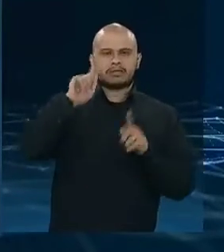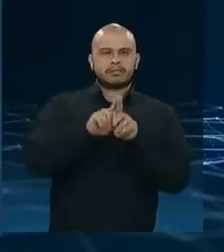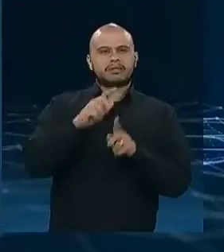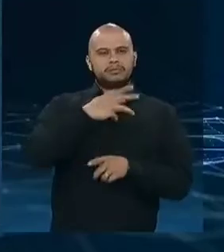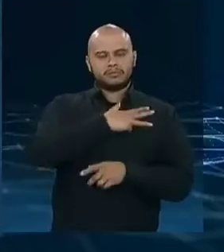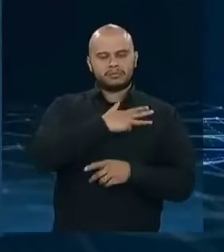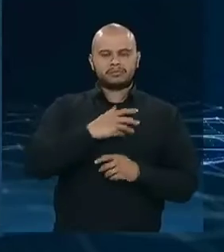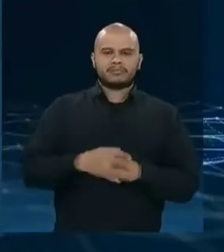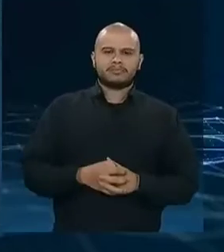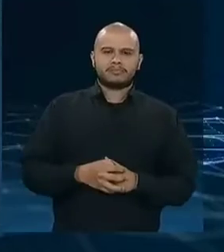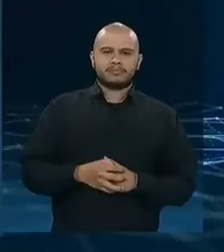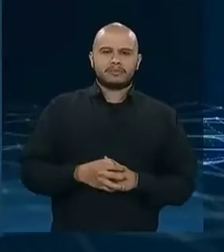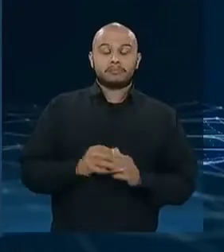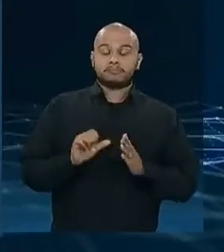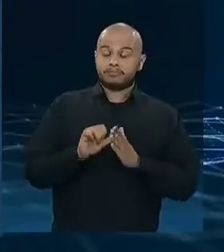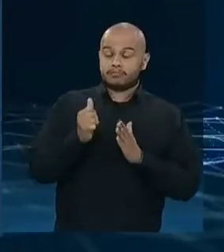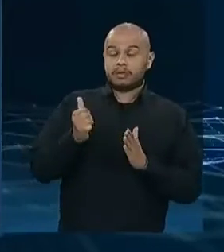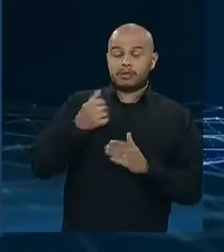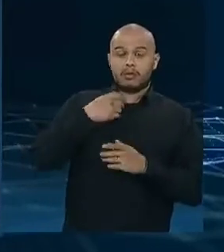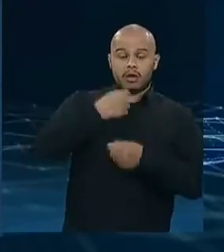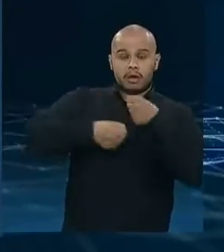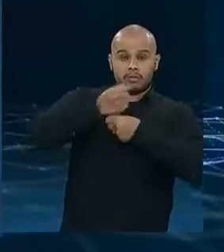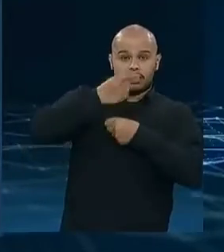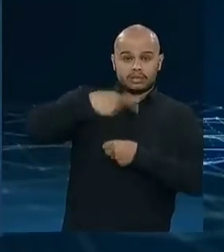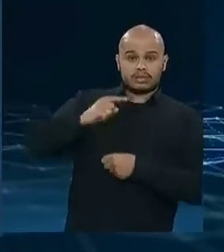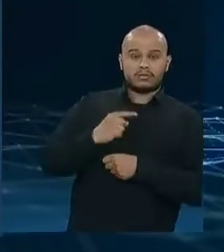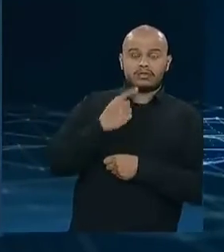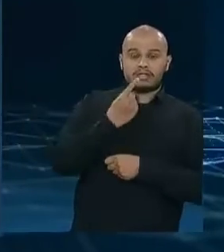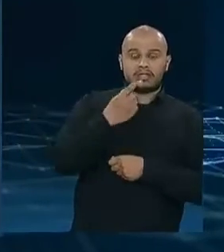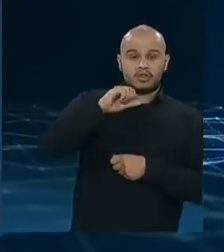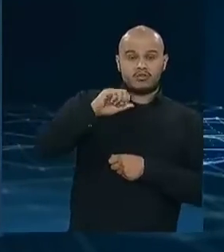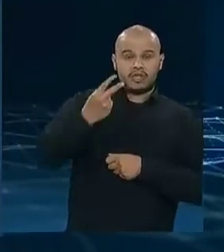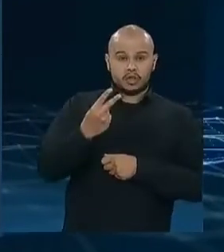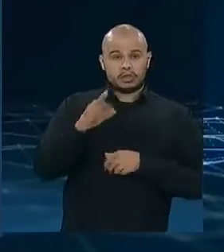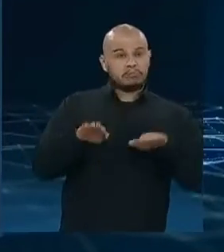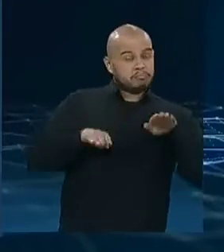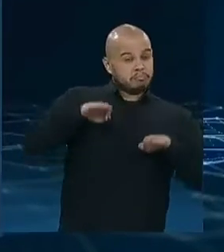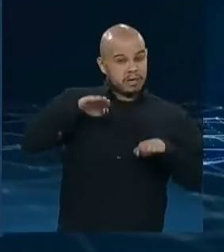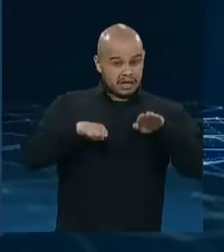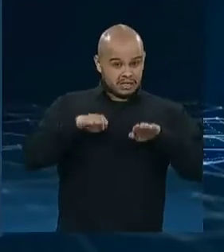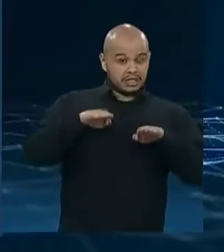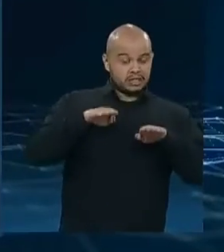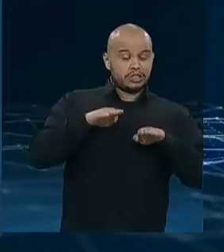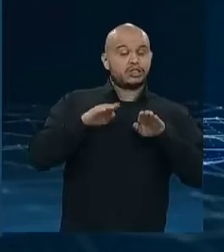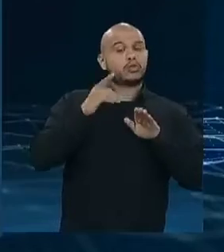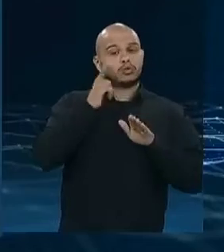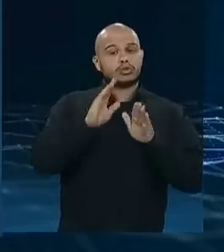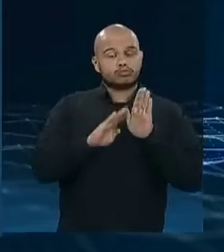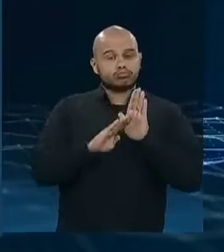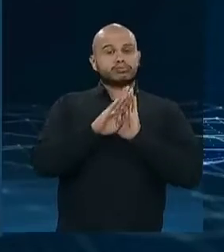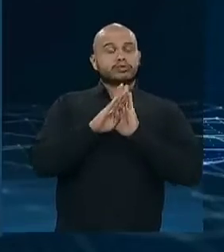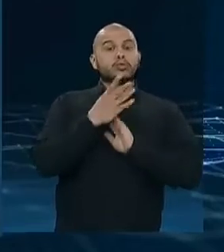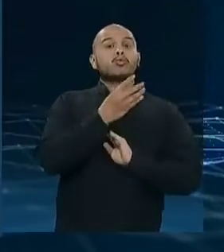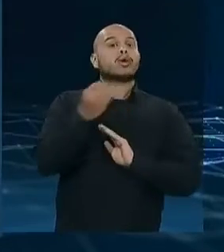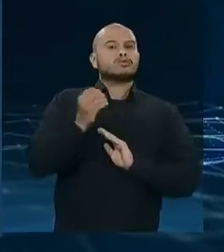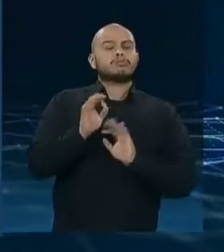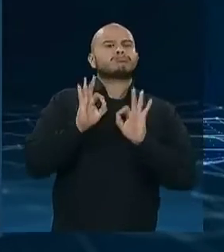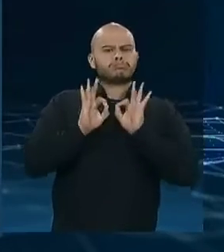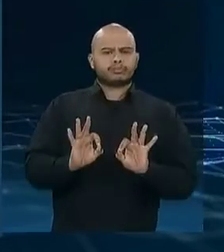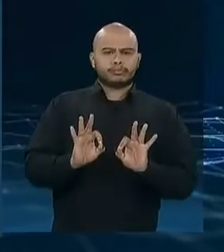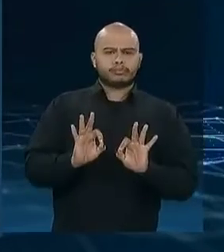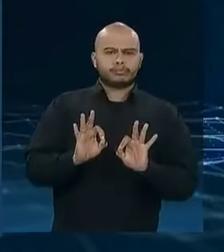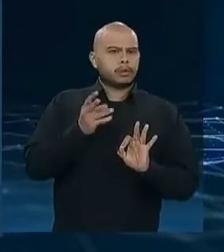Lula. Até o ano passado era de R 192, em média. Nós passamos para R$ 400 de forma definitiva,